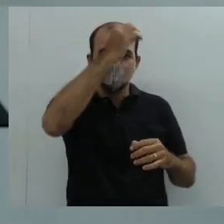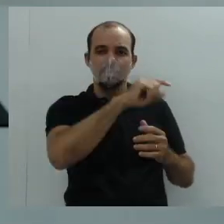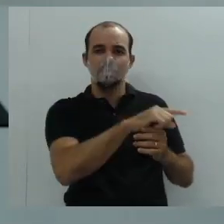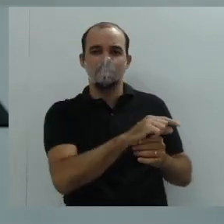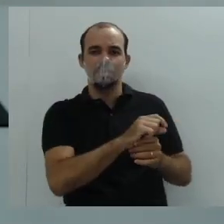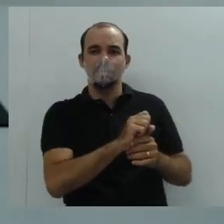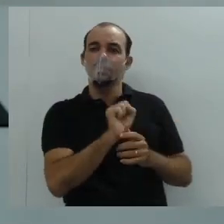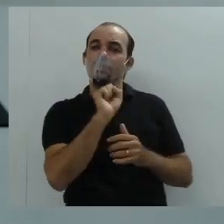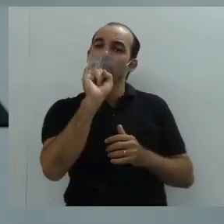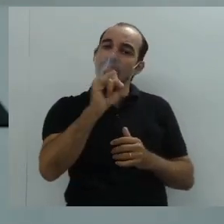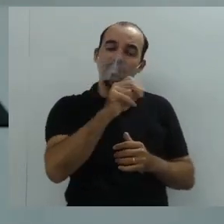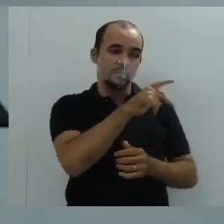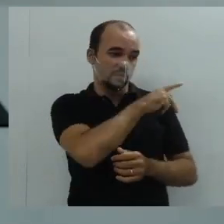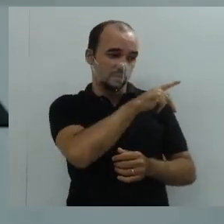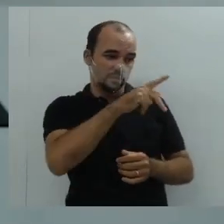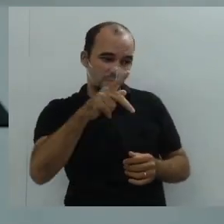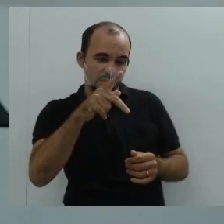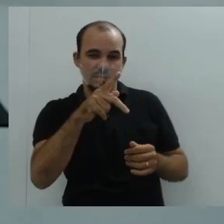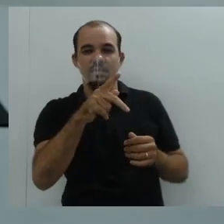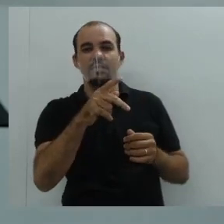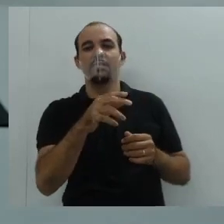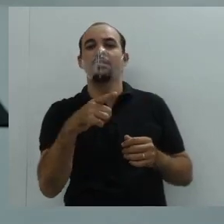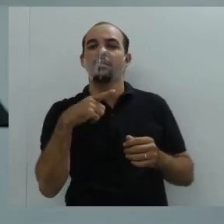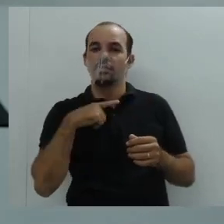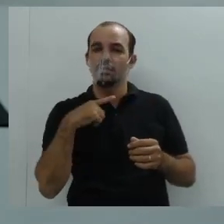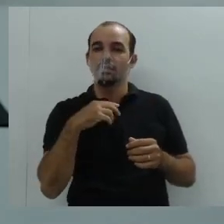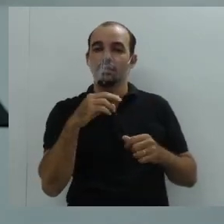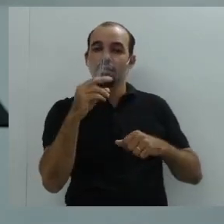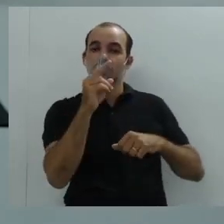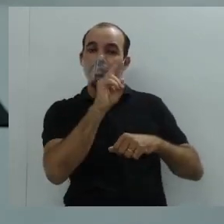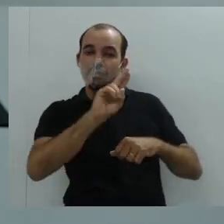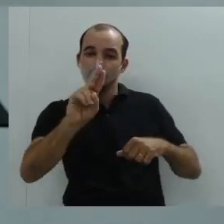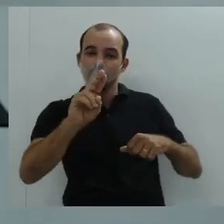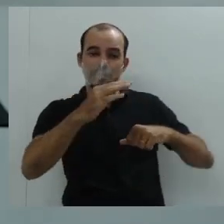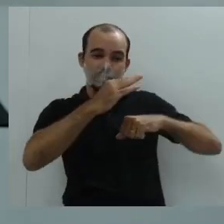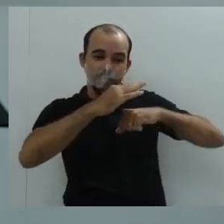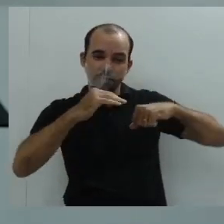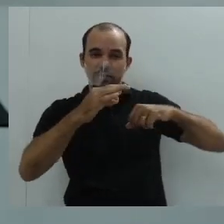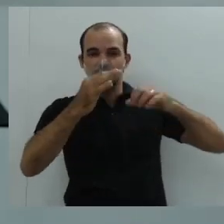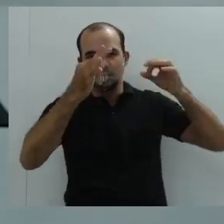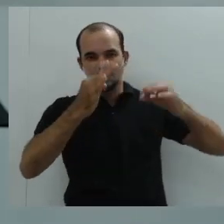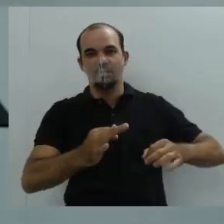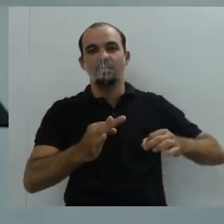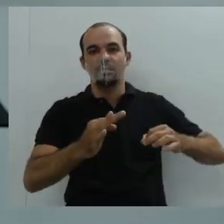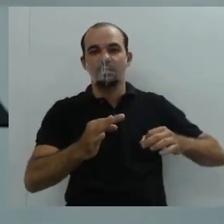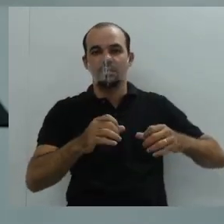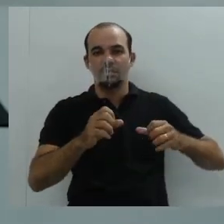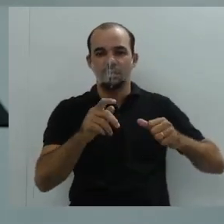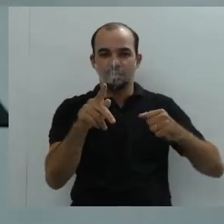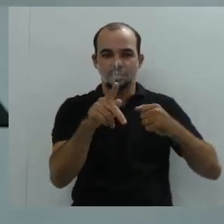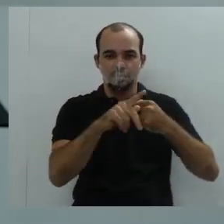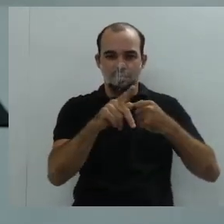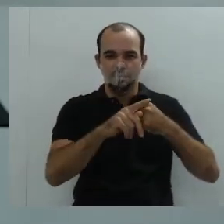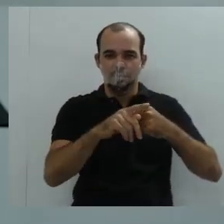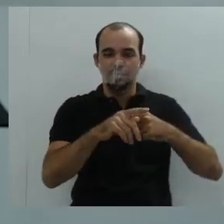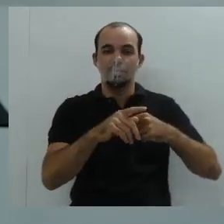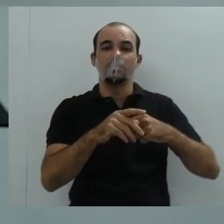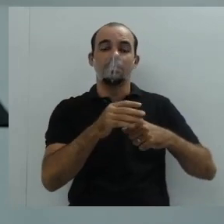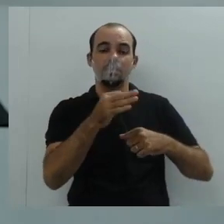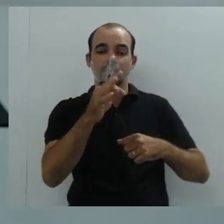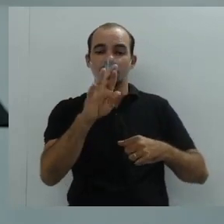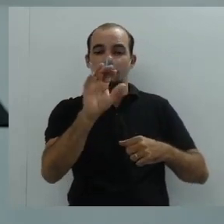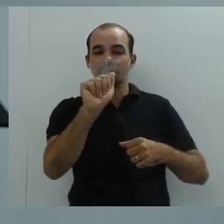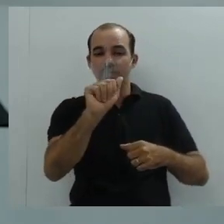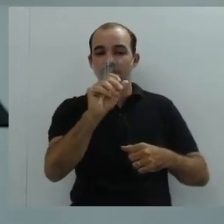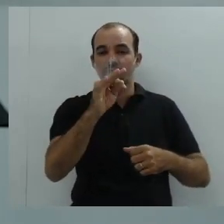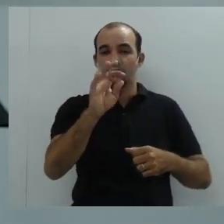qual é o pronome de tratamento para a pessoa para quem eu estou me direcionando. Como a gente está fazendo a solicitação para uma melhoria